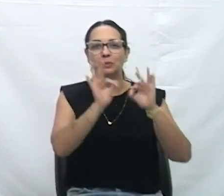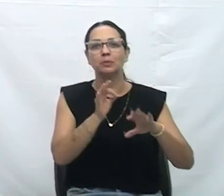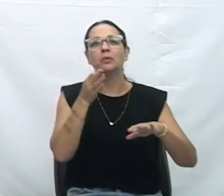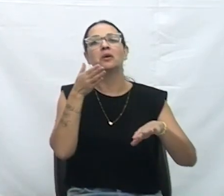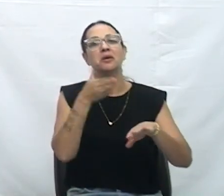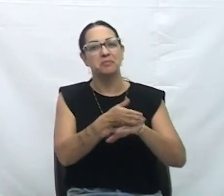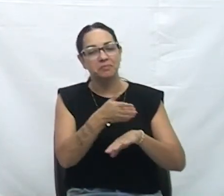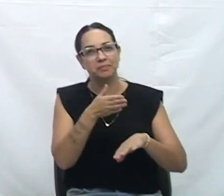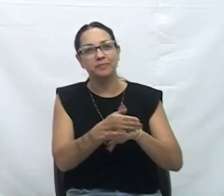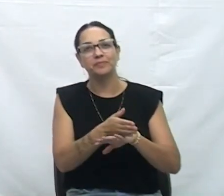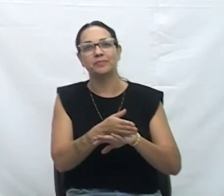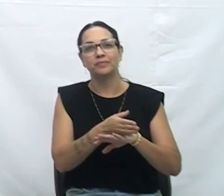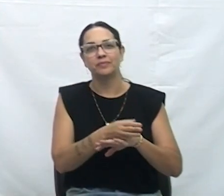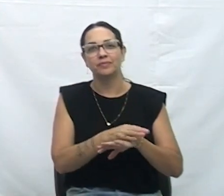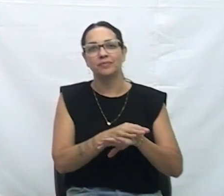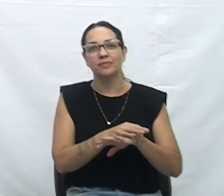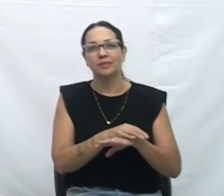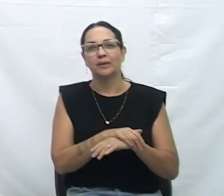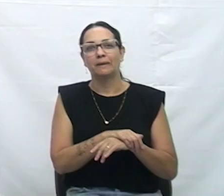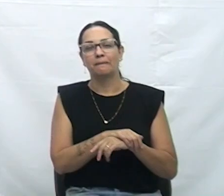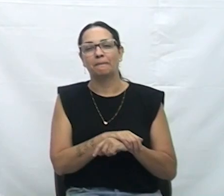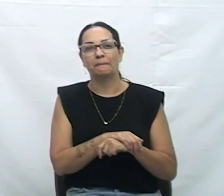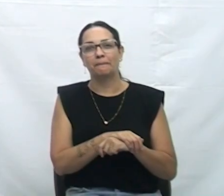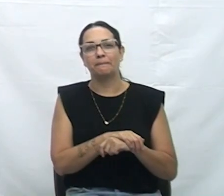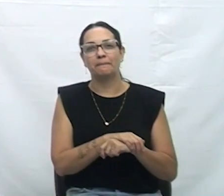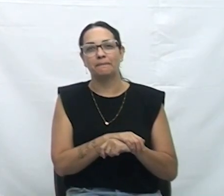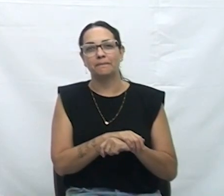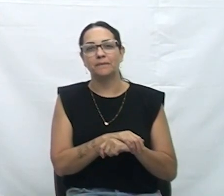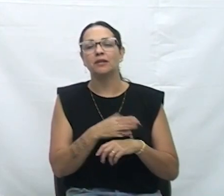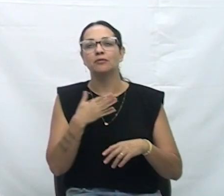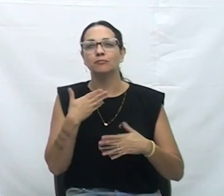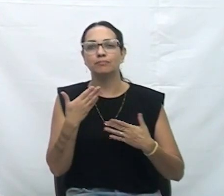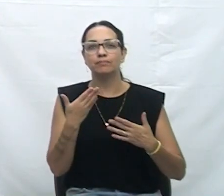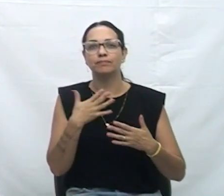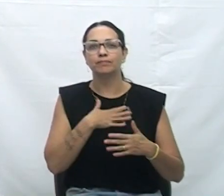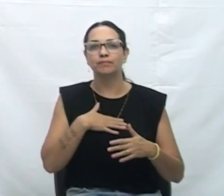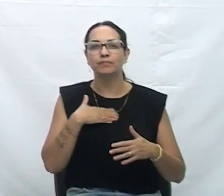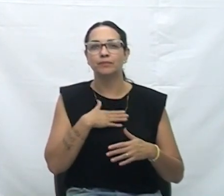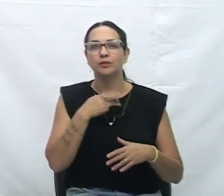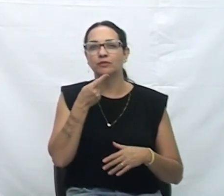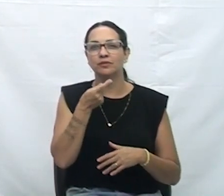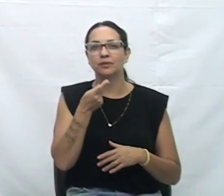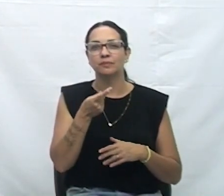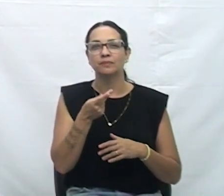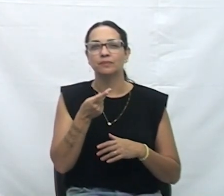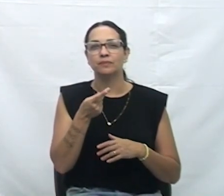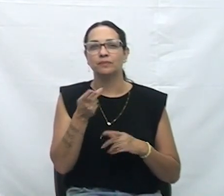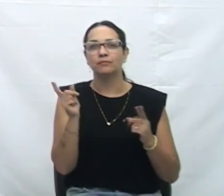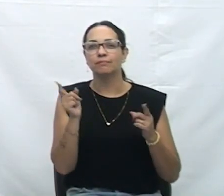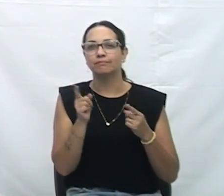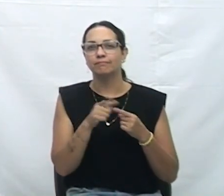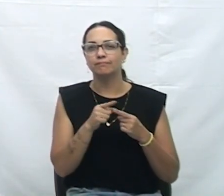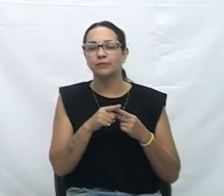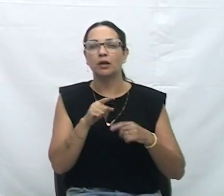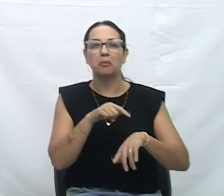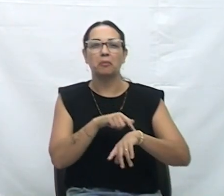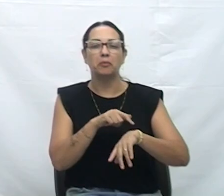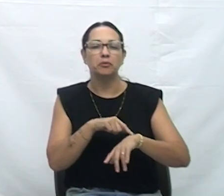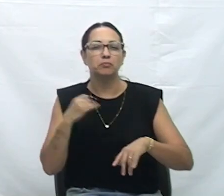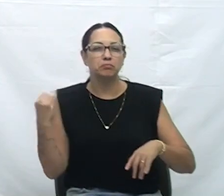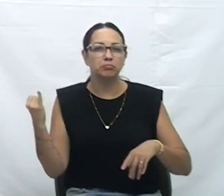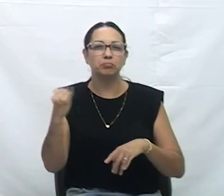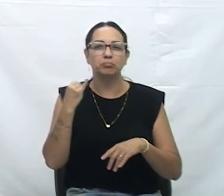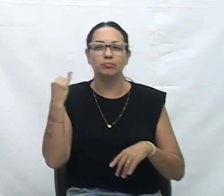na Câmara, mas também de maneira virtual. Hoje eu gostaria de falar sobre um momento importante para todos nós, pessoas